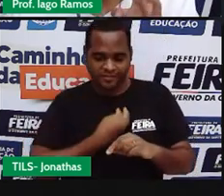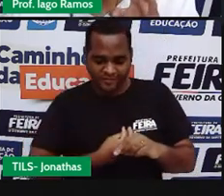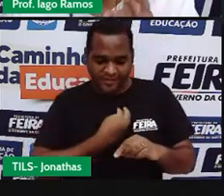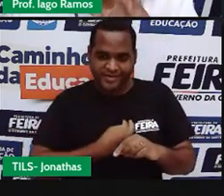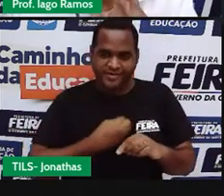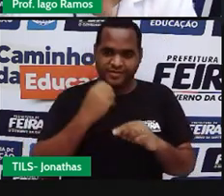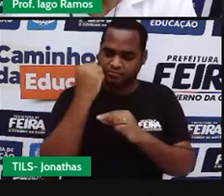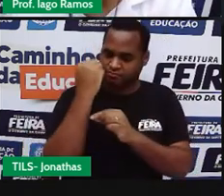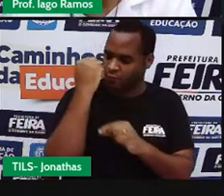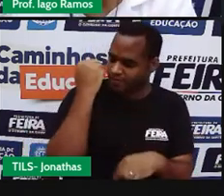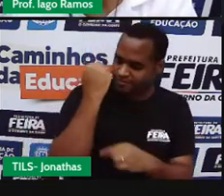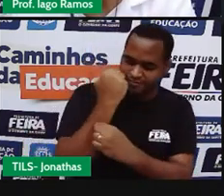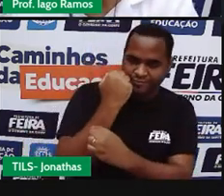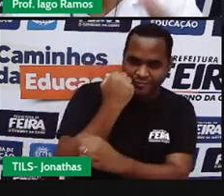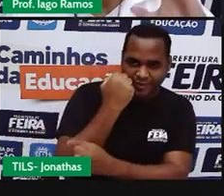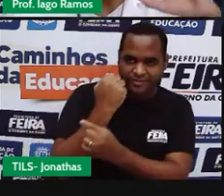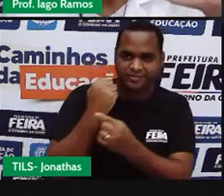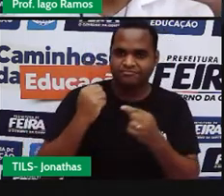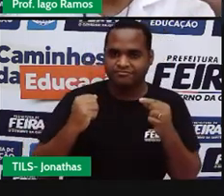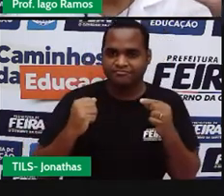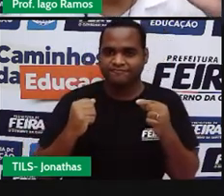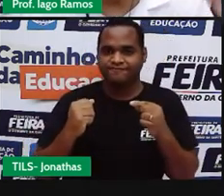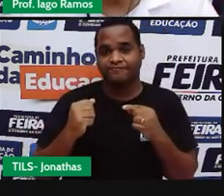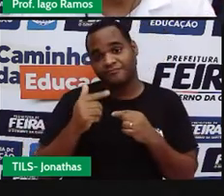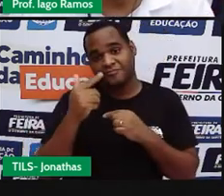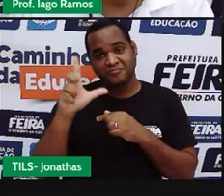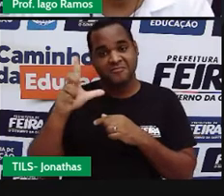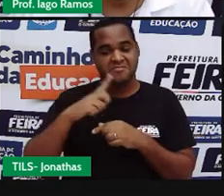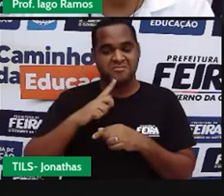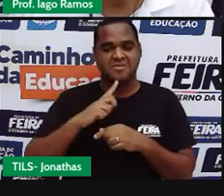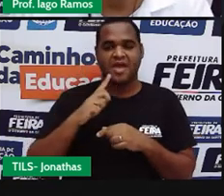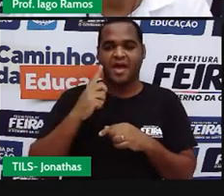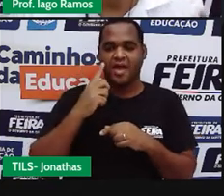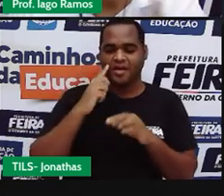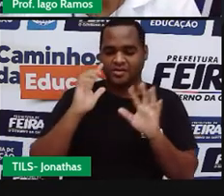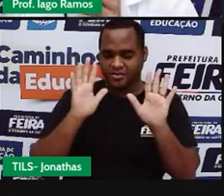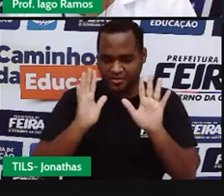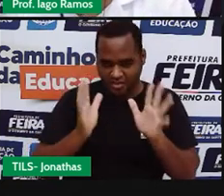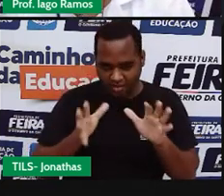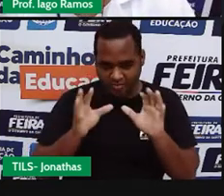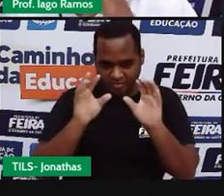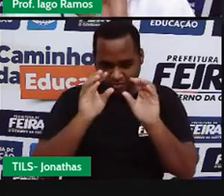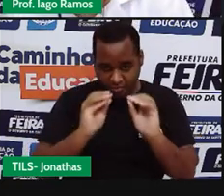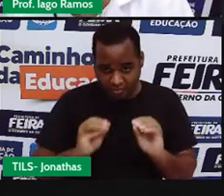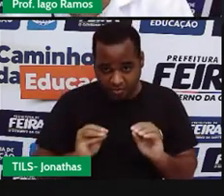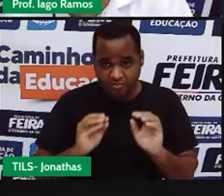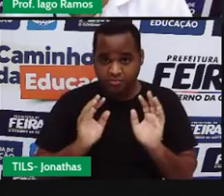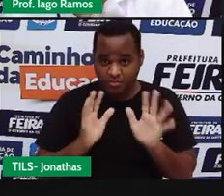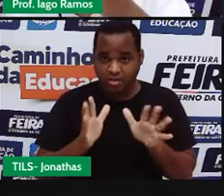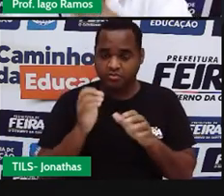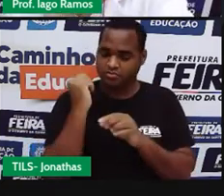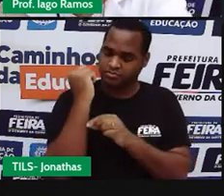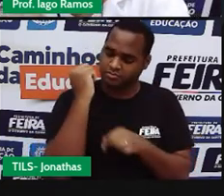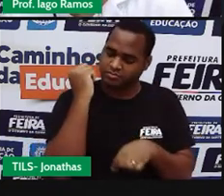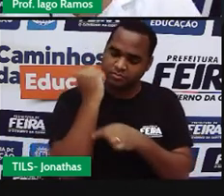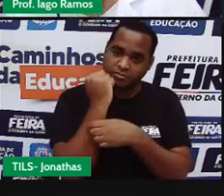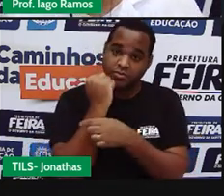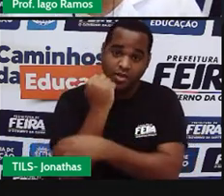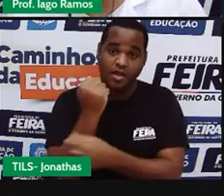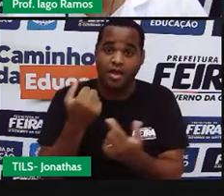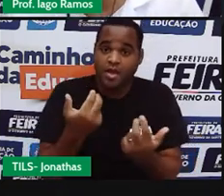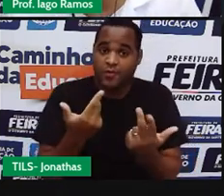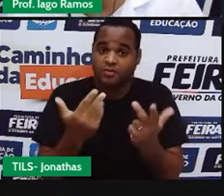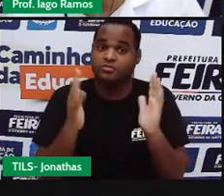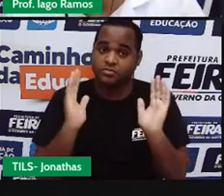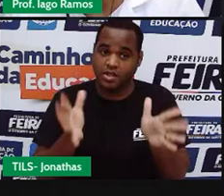para a distância dessa corda até uma que já está instalada, seja a mesma distância dessa corda para a outra